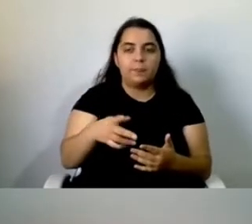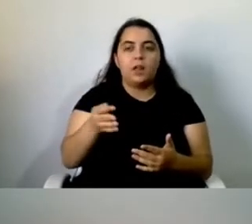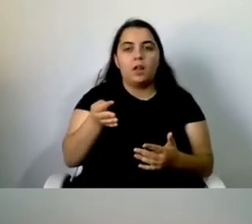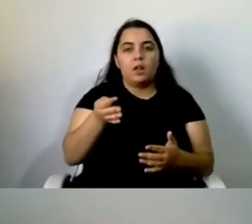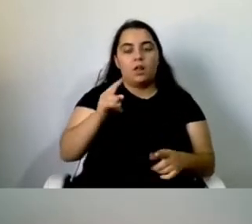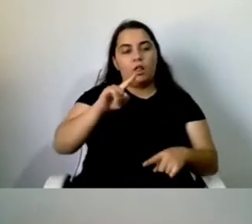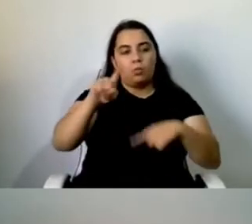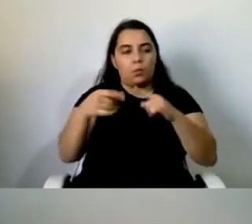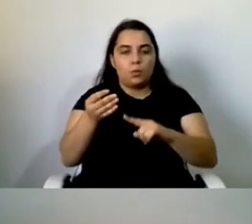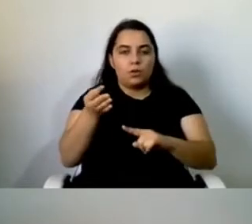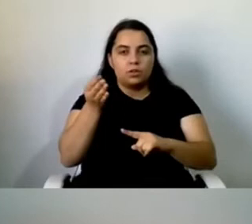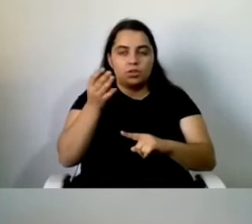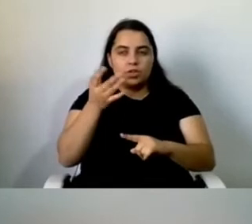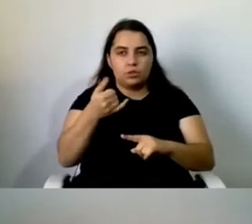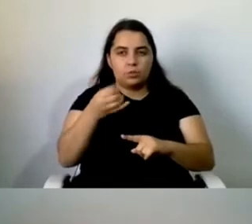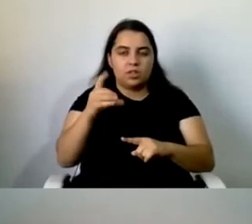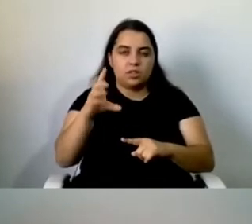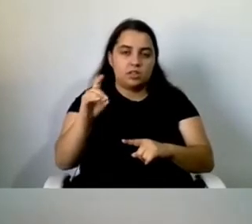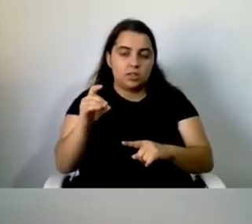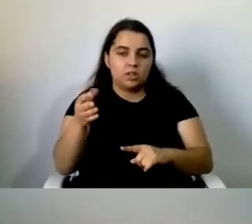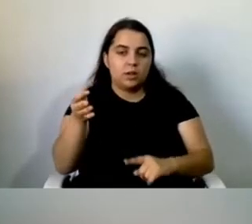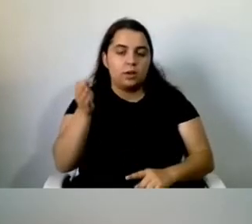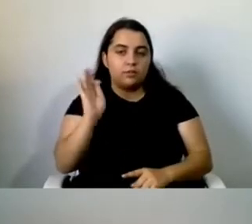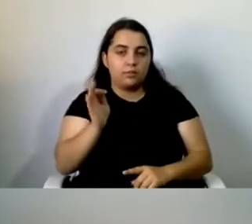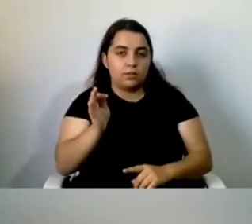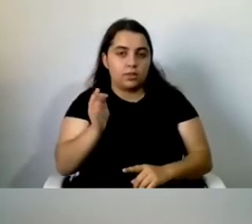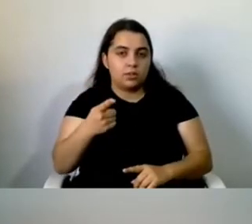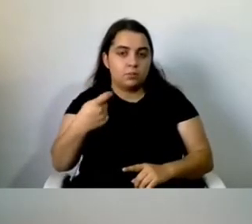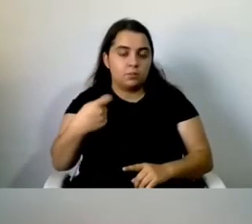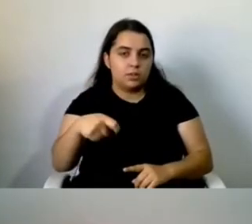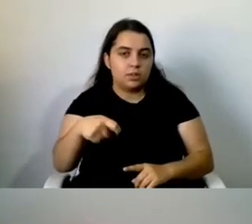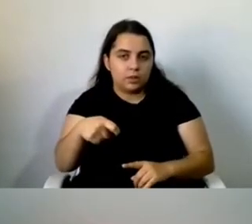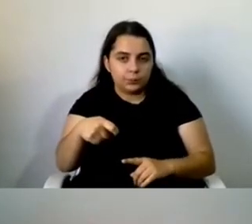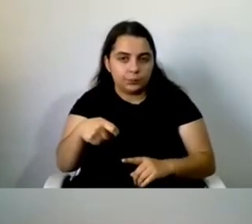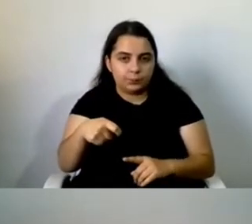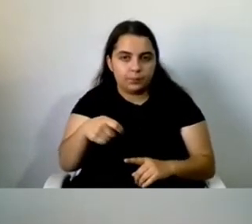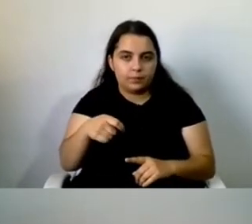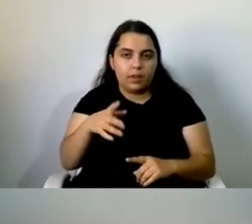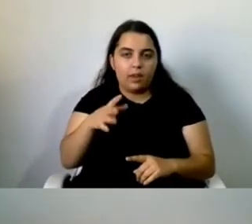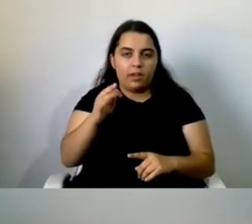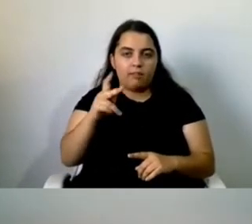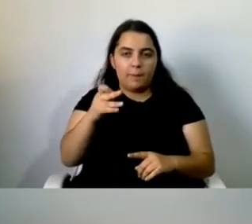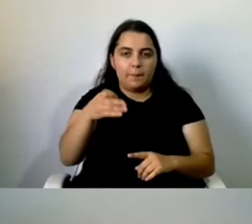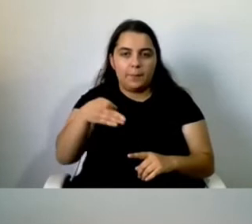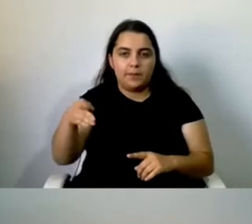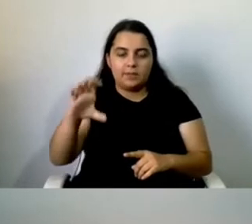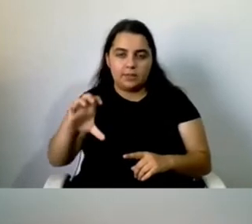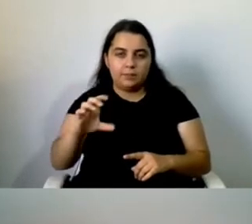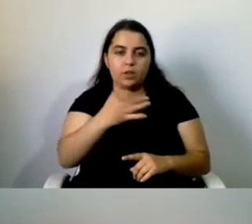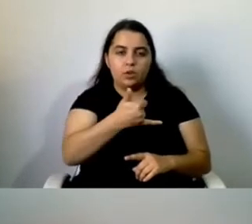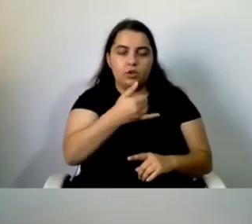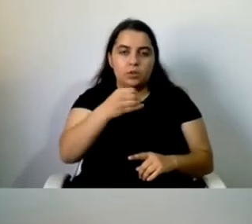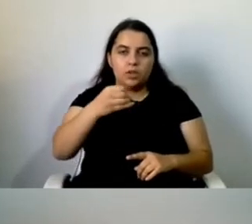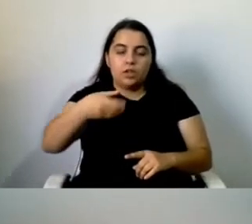Portuguesas de Paralisia Cerebral, que é a FA-PPC. Em 2018, paralelamente à Federação,